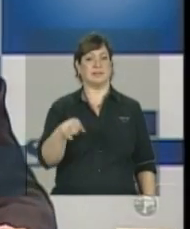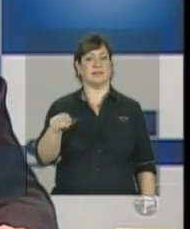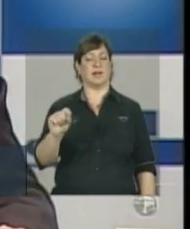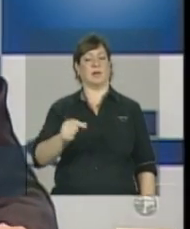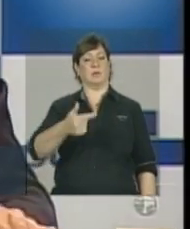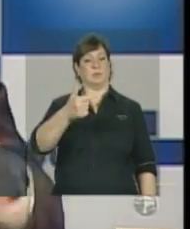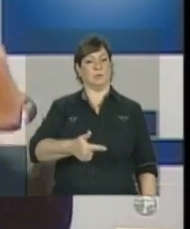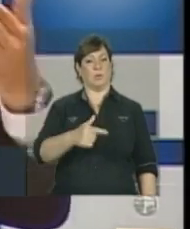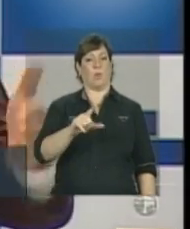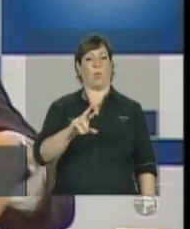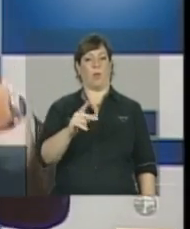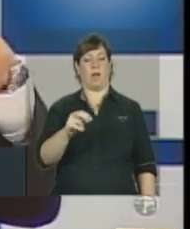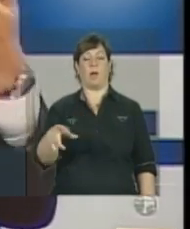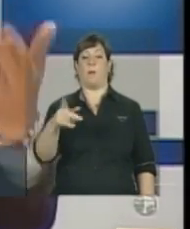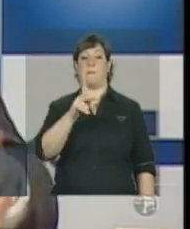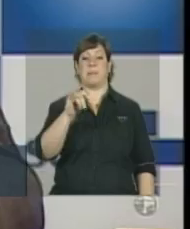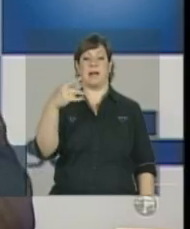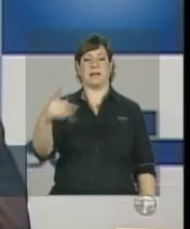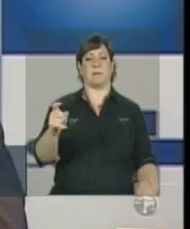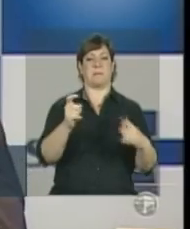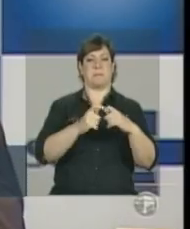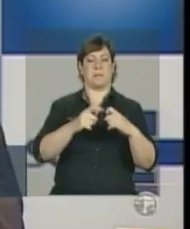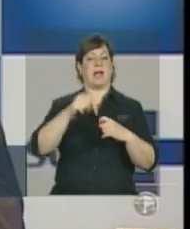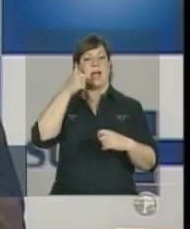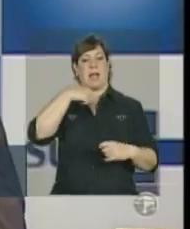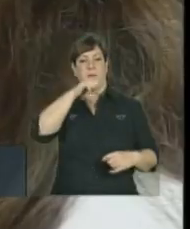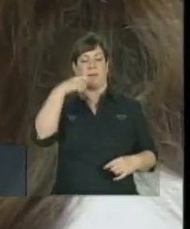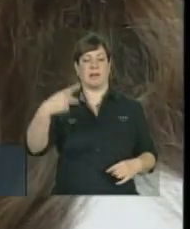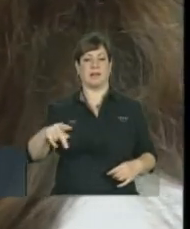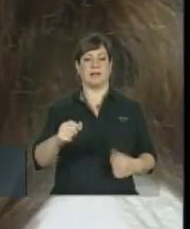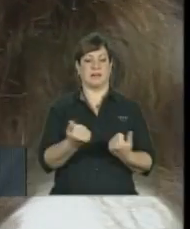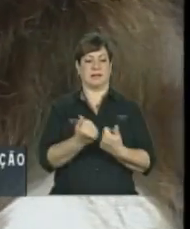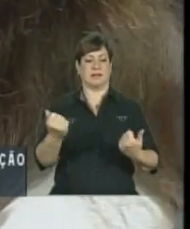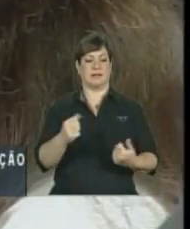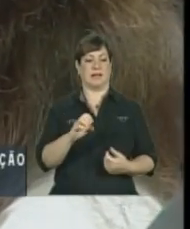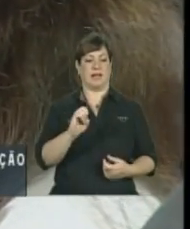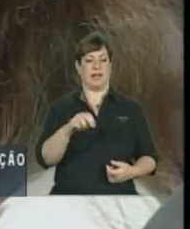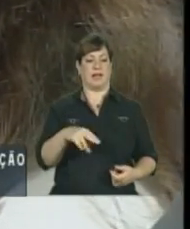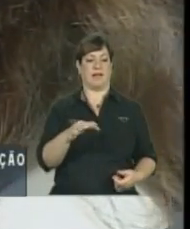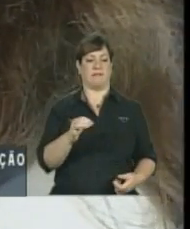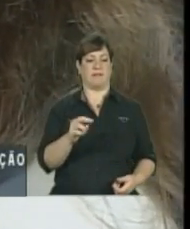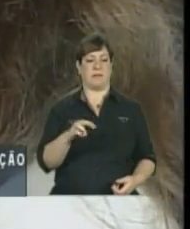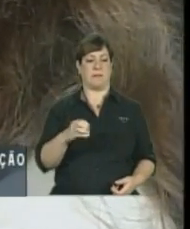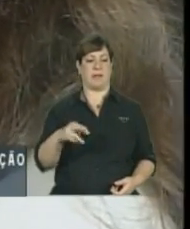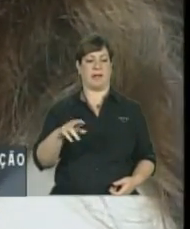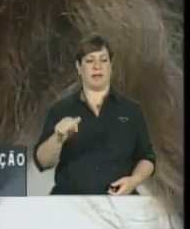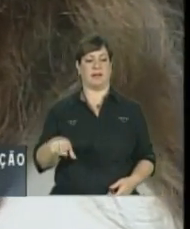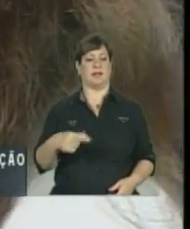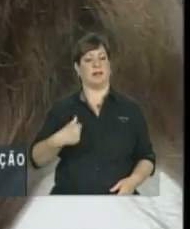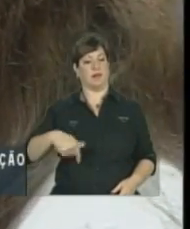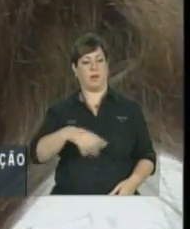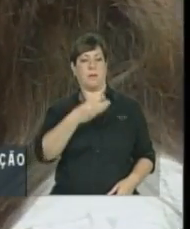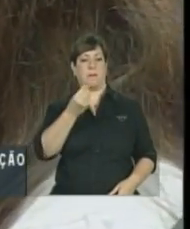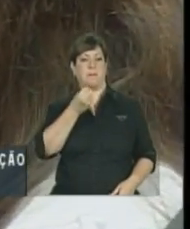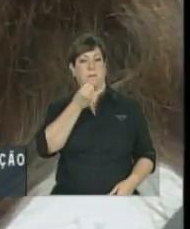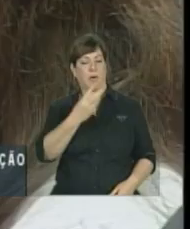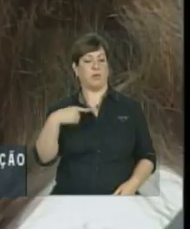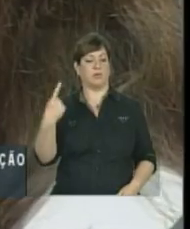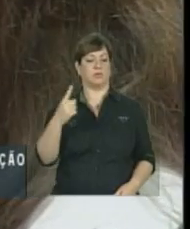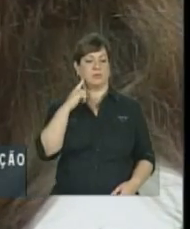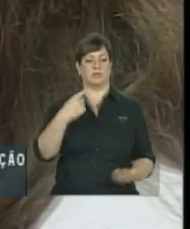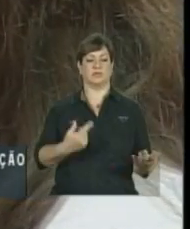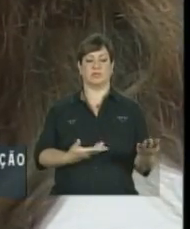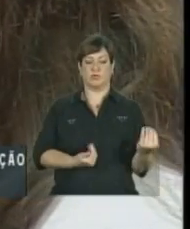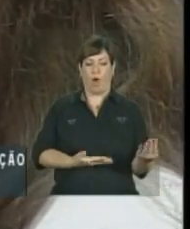segunda colocada. pai é médico, a mãe é enfermeira. E é muito bom a gente poder ter os jovens aí